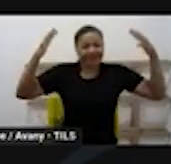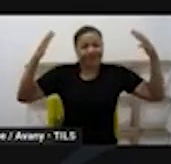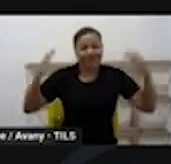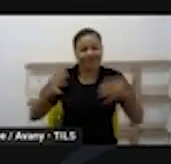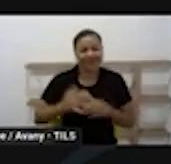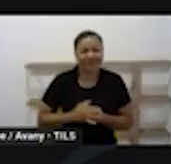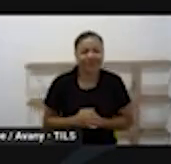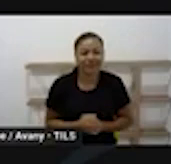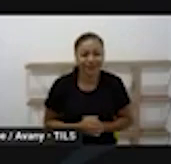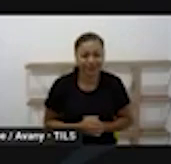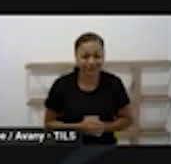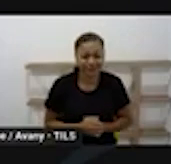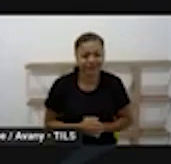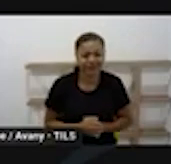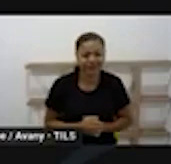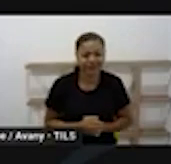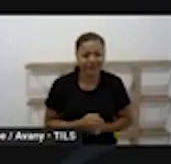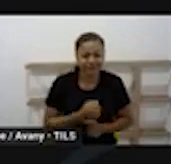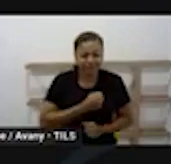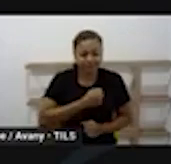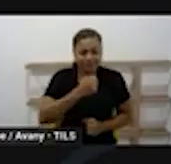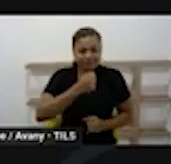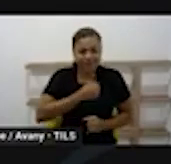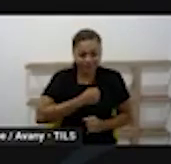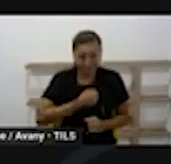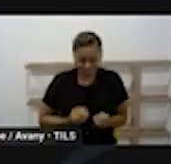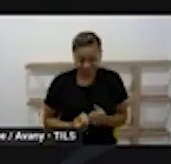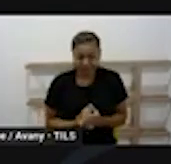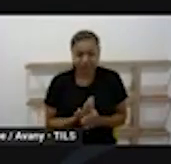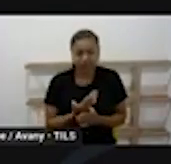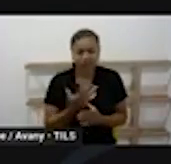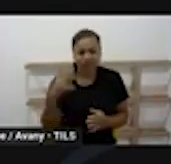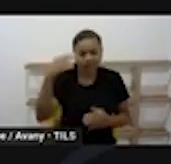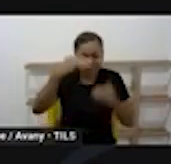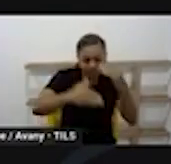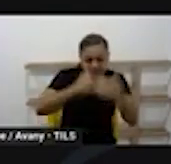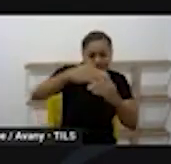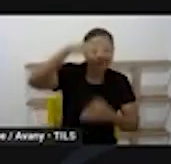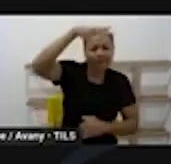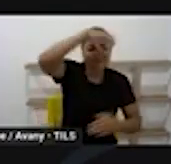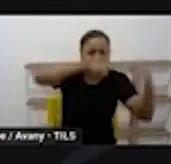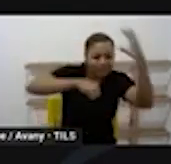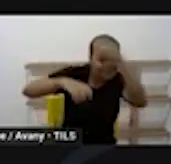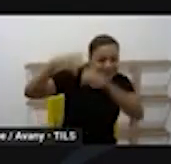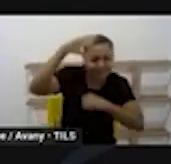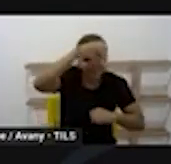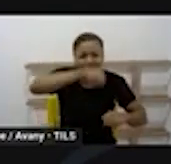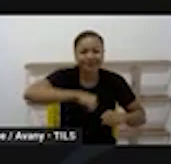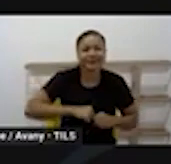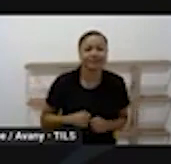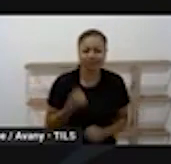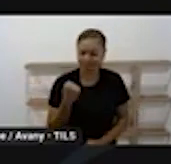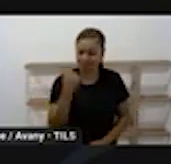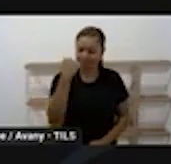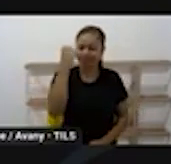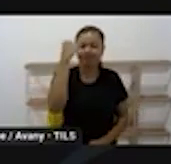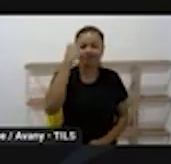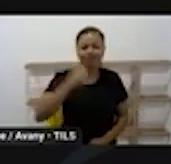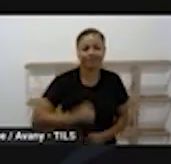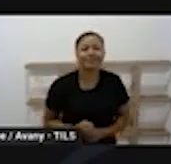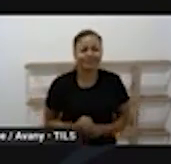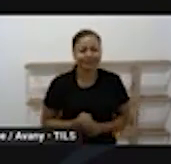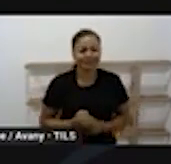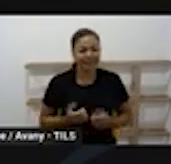inédito, que pulsa seguindo o fluxo do aprender e aprender, que é forte, que é